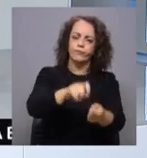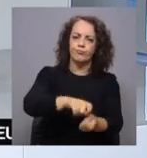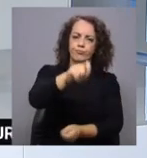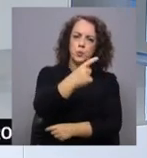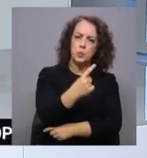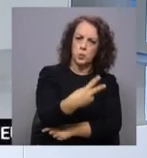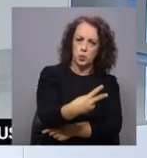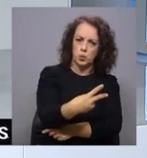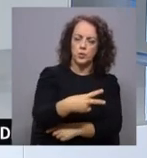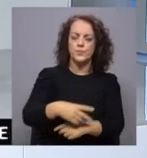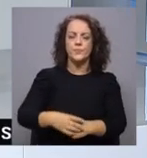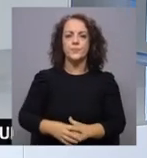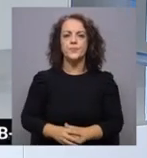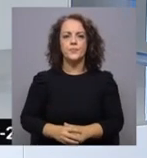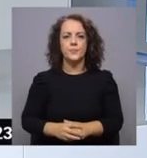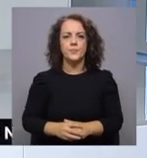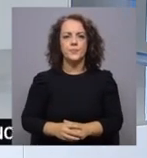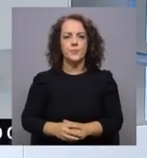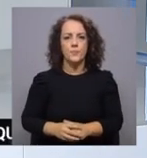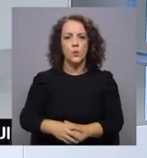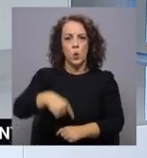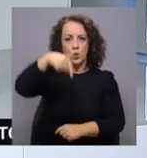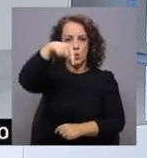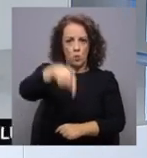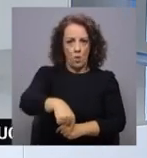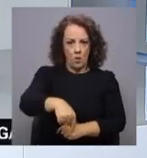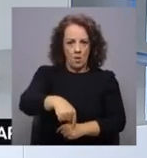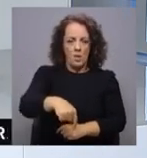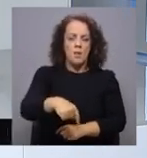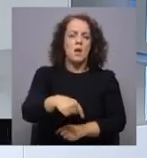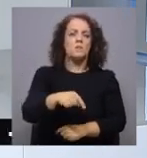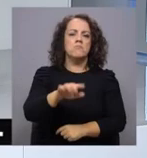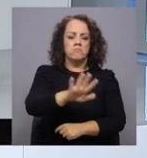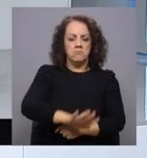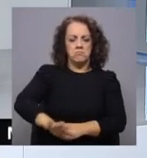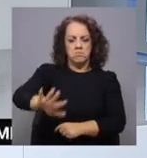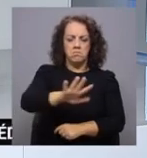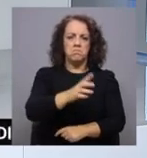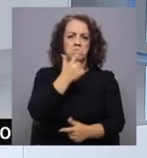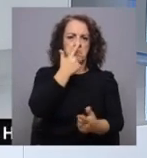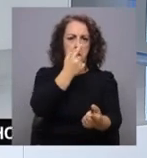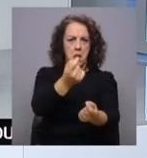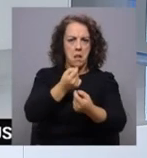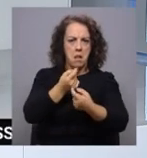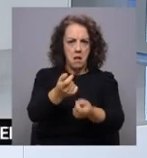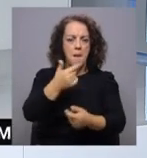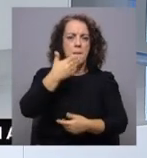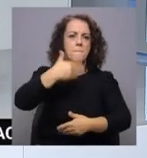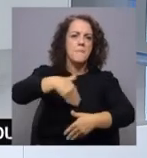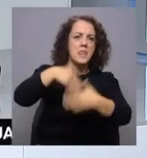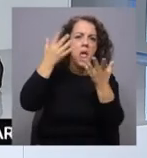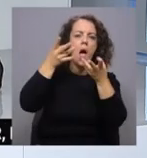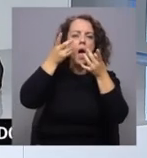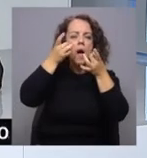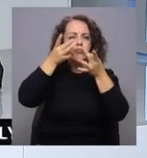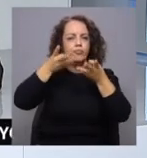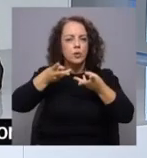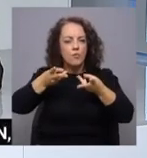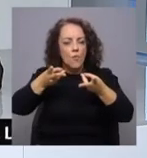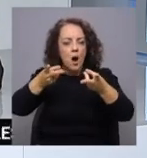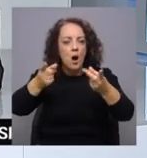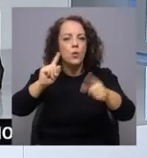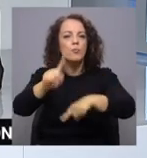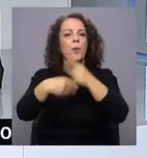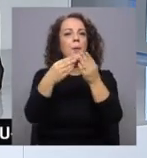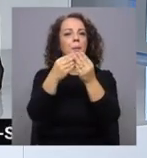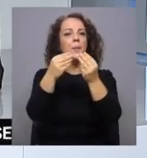de altura. Para a região sul, de um cenário também de nebulinas ou neveeiros matinais em dissipação, tornando-se o céu pouco